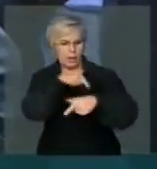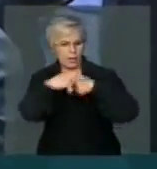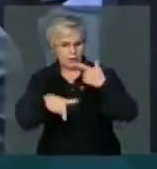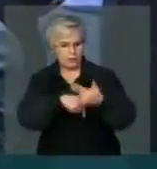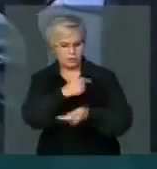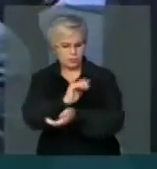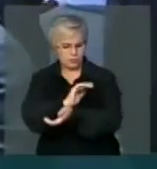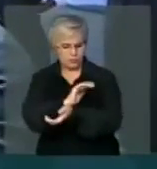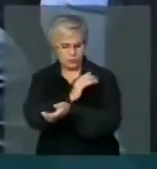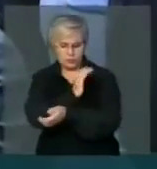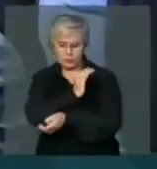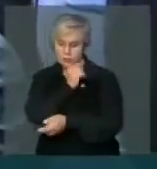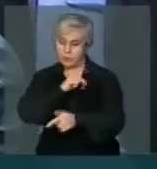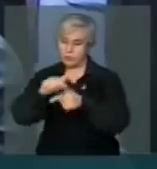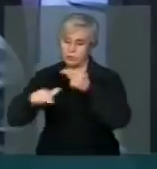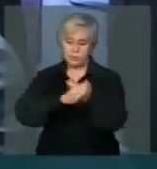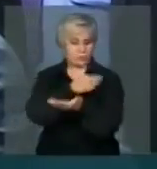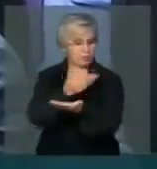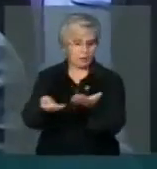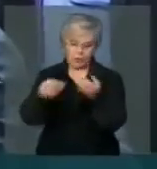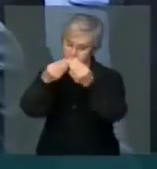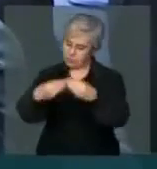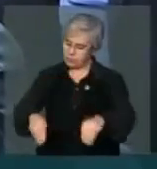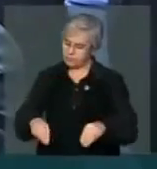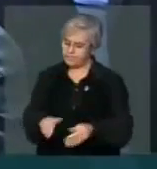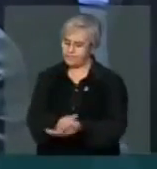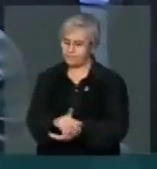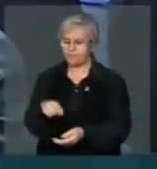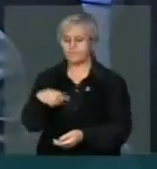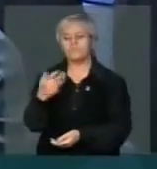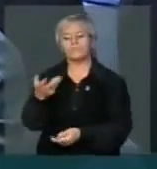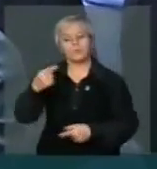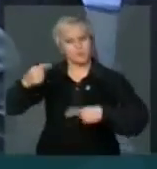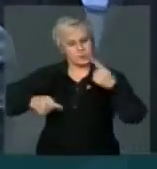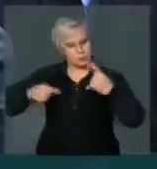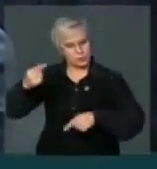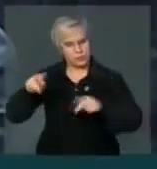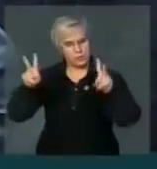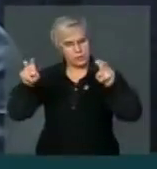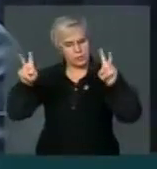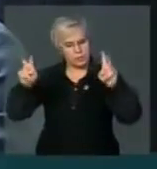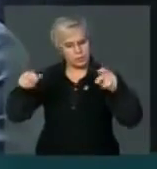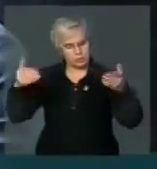o trabalhador prejudicado nesse sentido. Nós queremos debater esse tema.